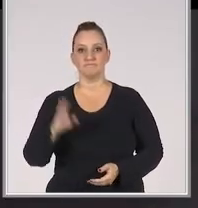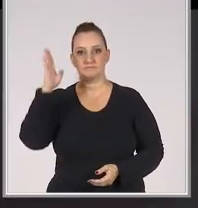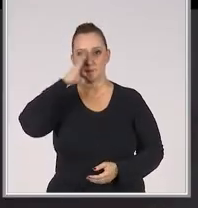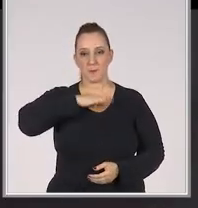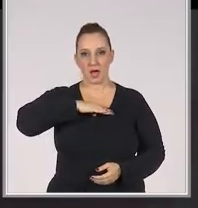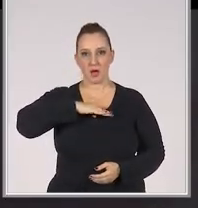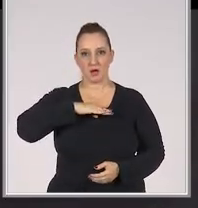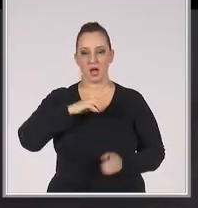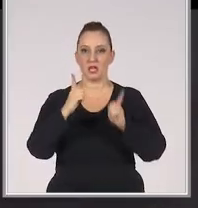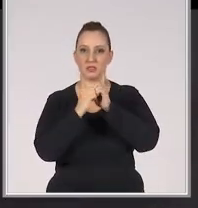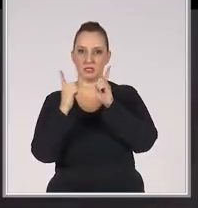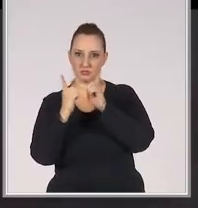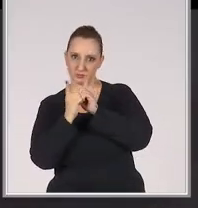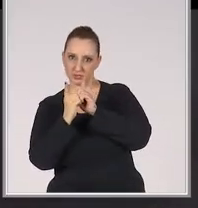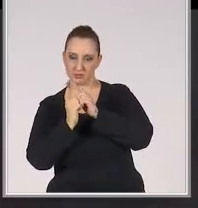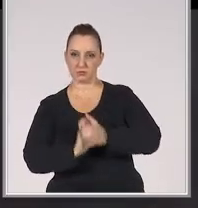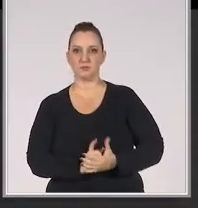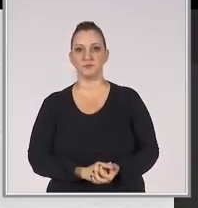Mau atendimento